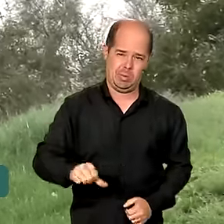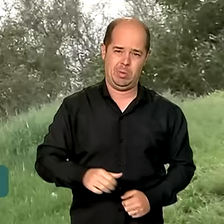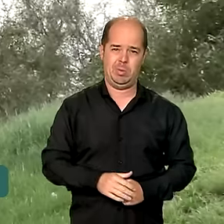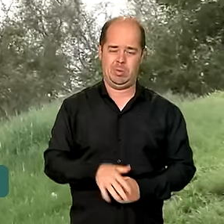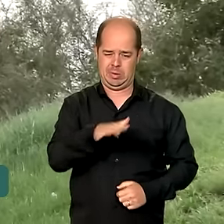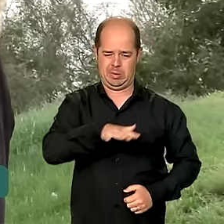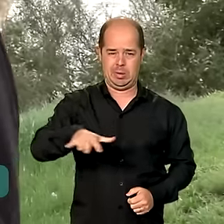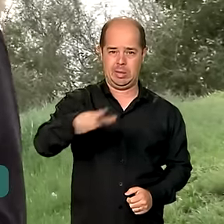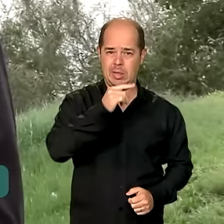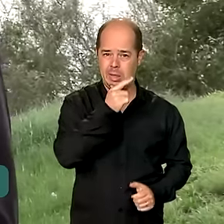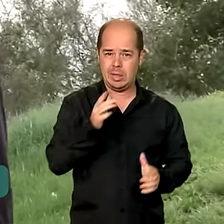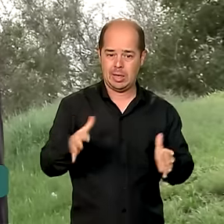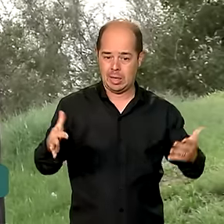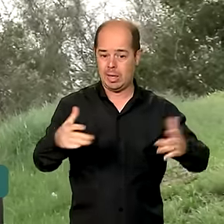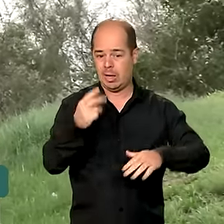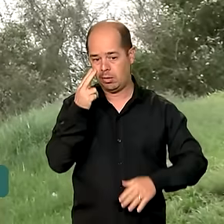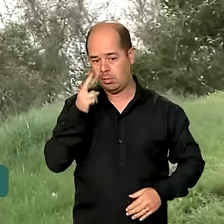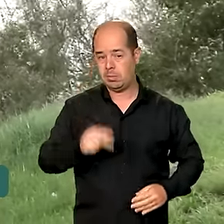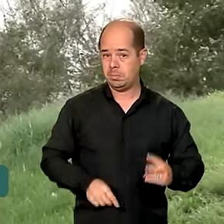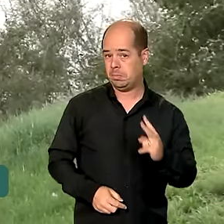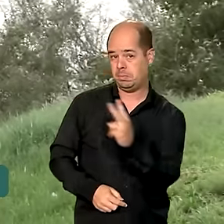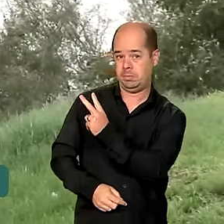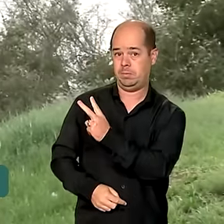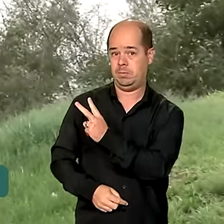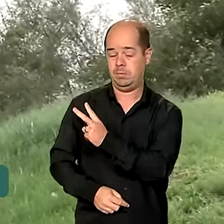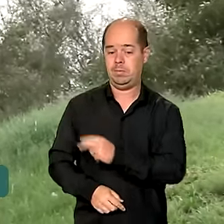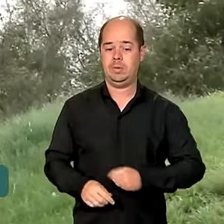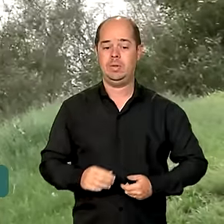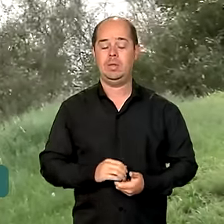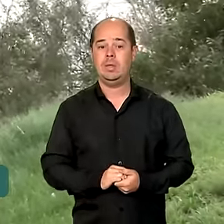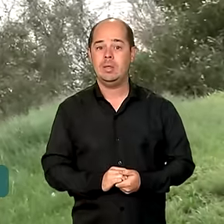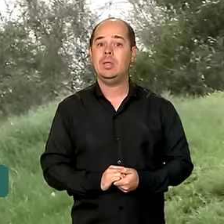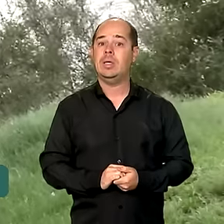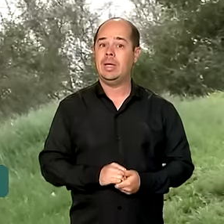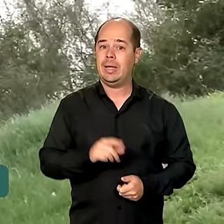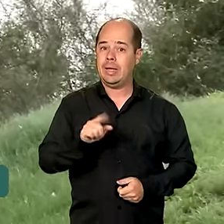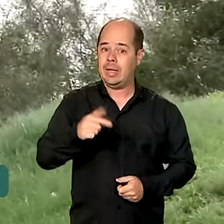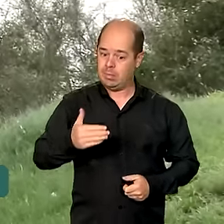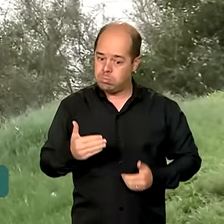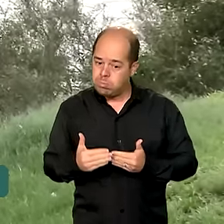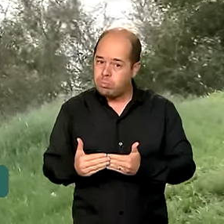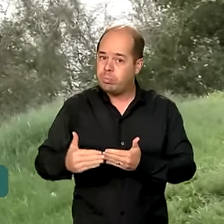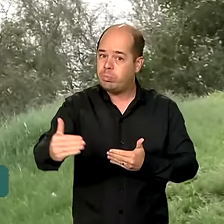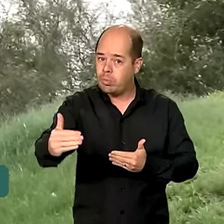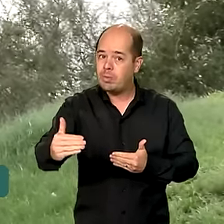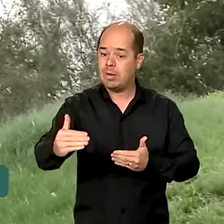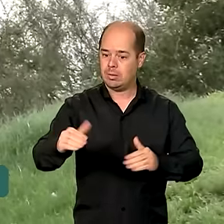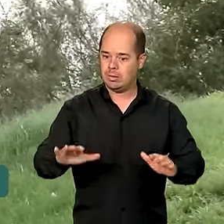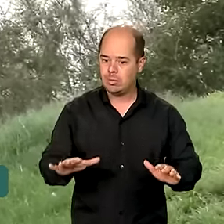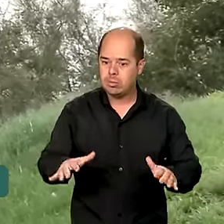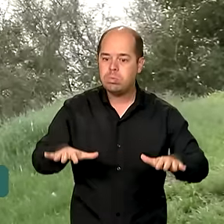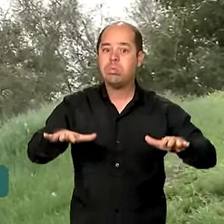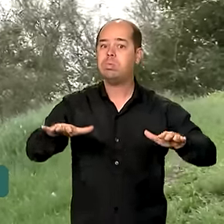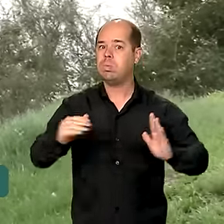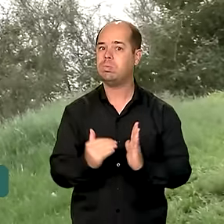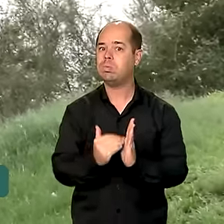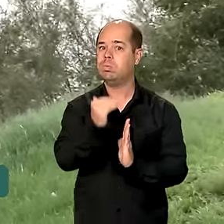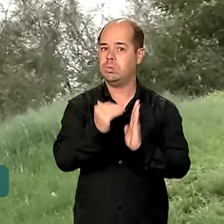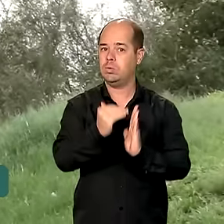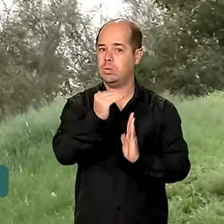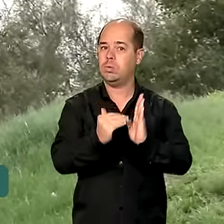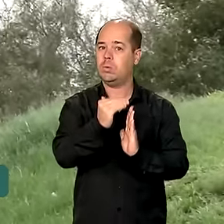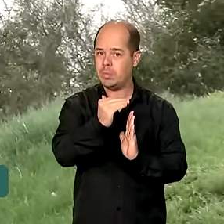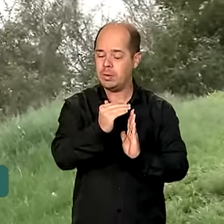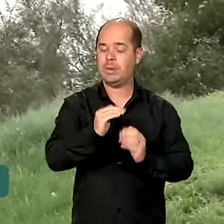Guaíba, que está logo atrás de mim aqui, Está com tendência de nova elevação para os próximos dias. A Prefeitura de